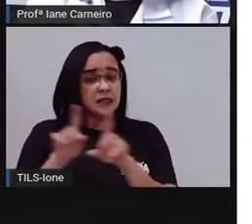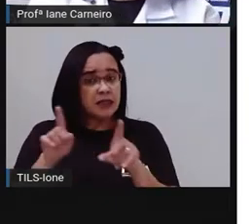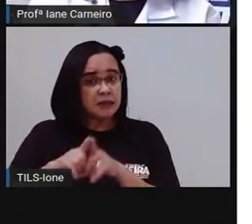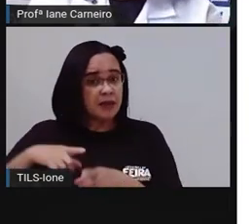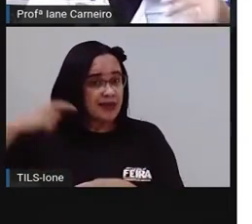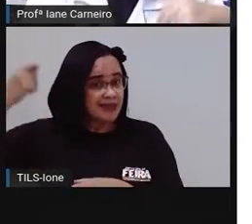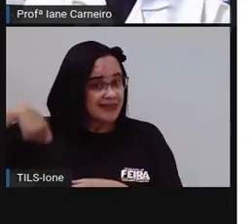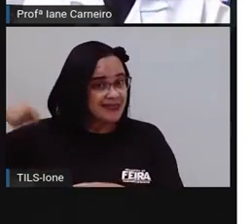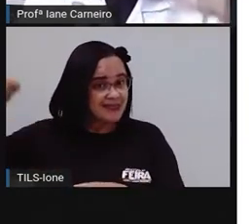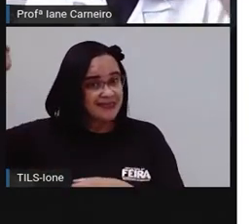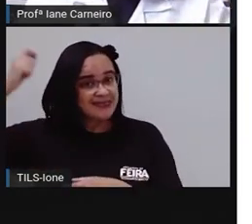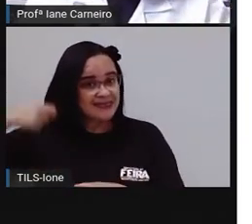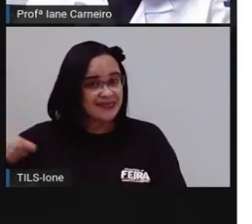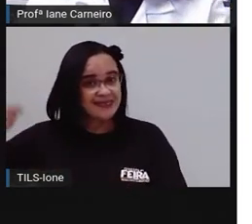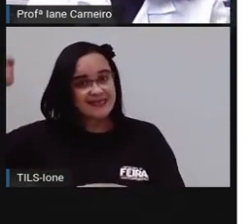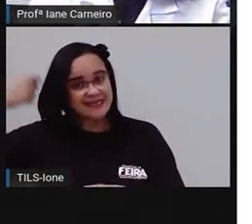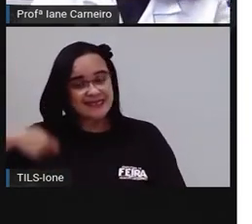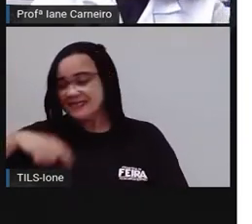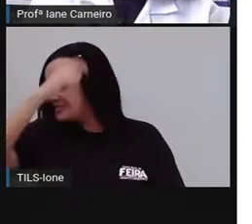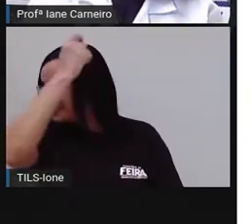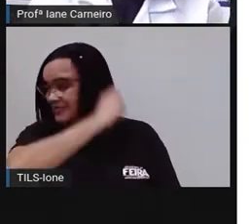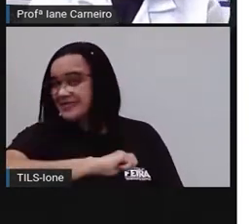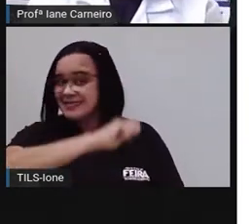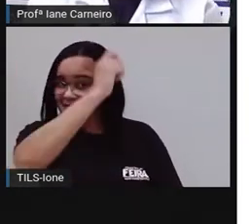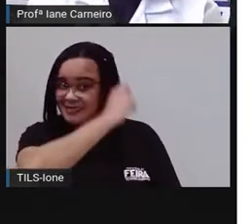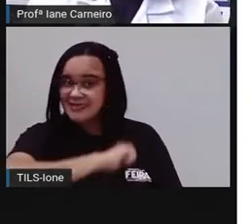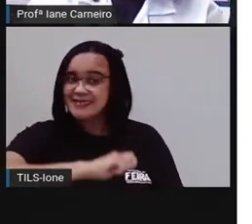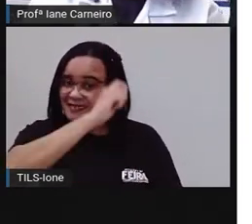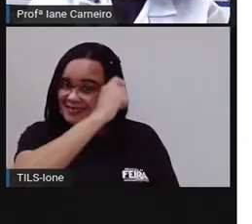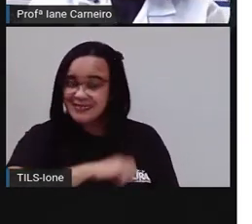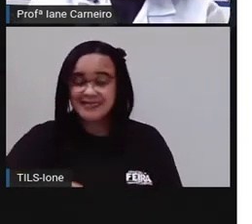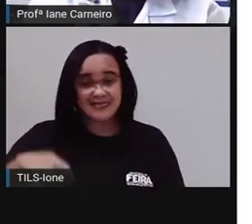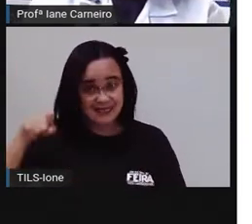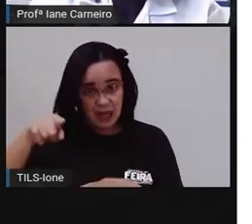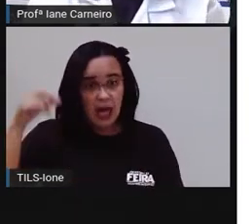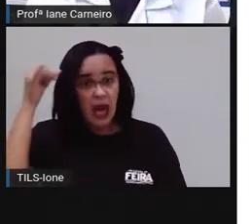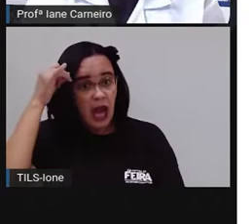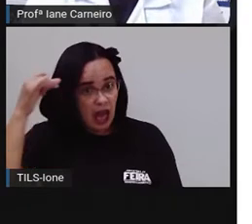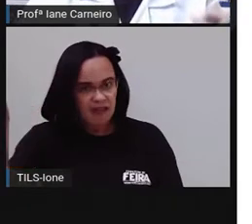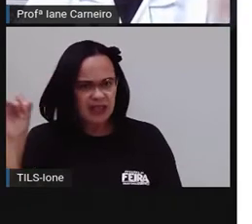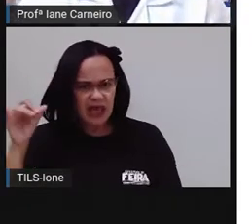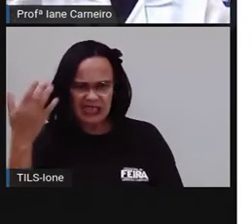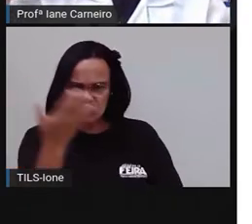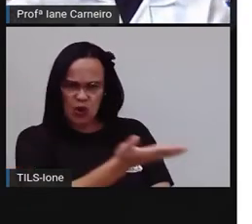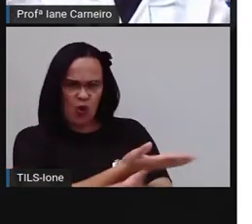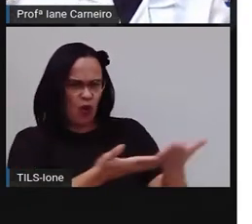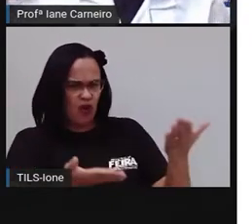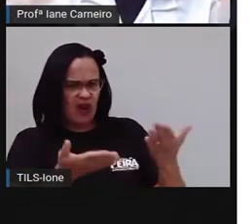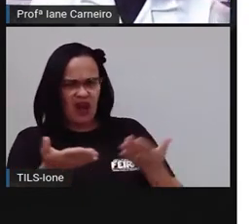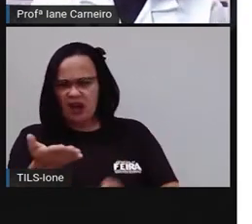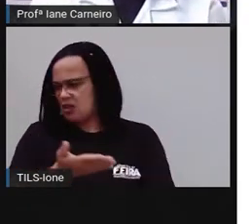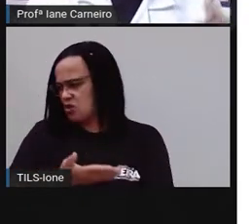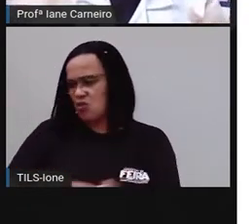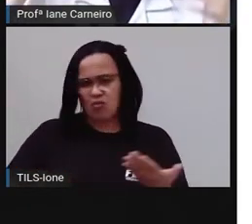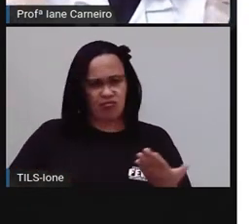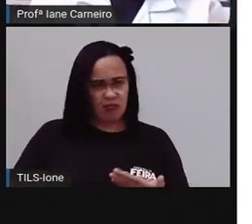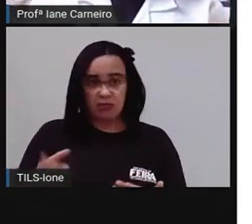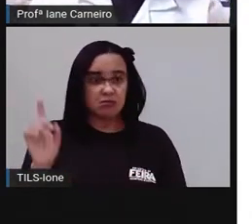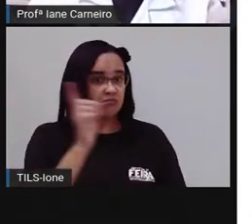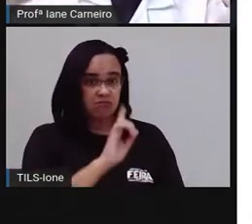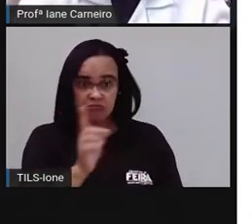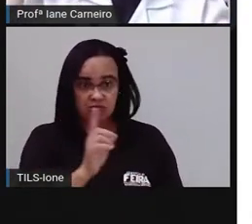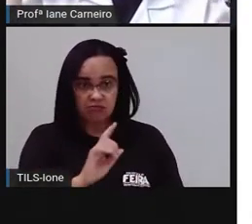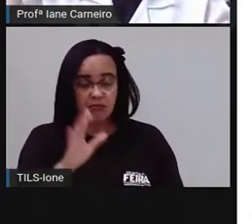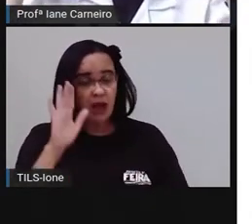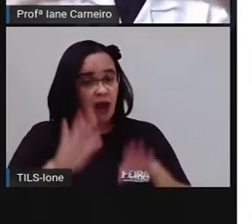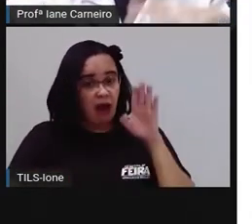compartilhe. Nas escolas antigamente, quando a gente fazia banho de mangueira, e aí as meninas, os meninos iam, né? Terminavam